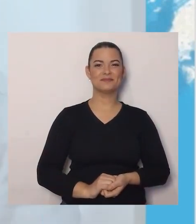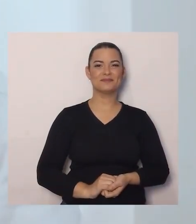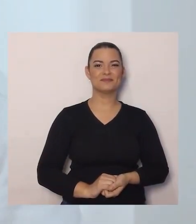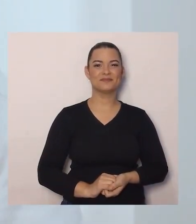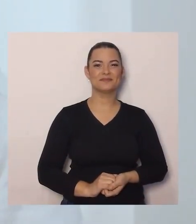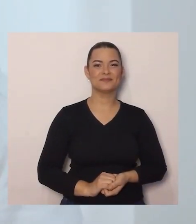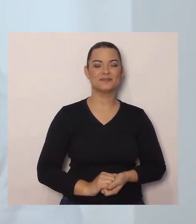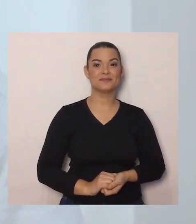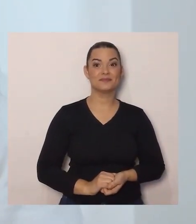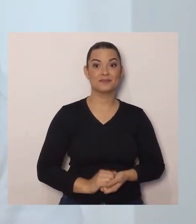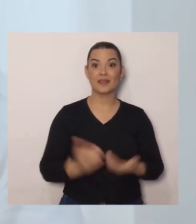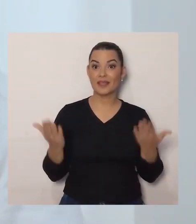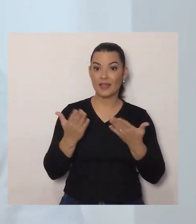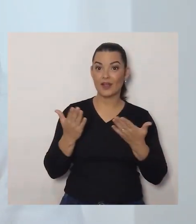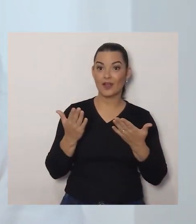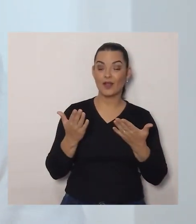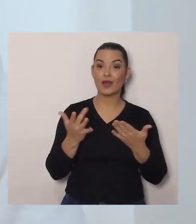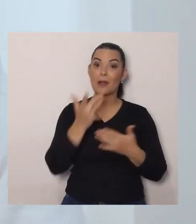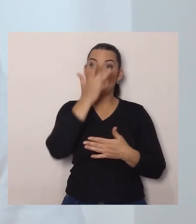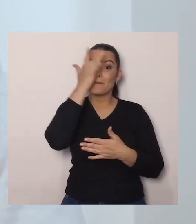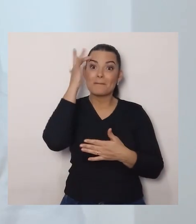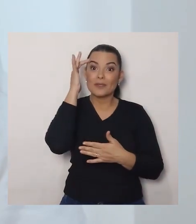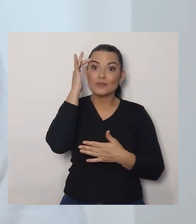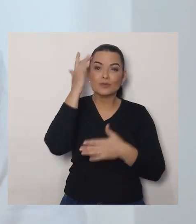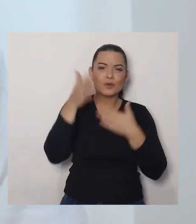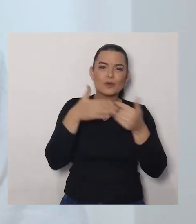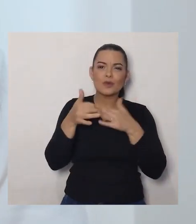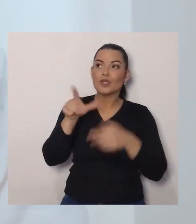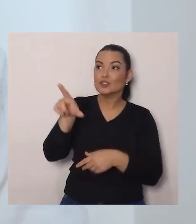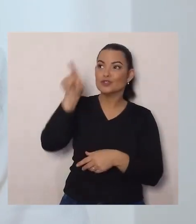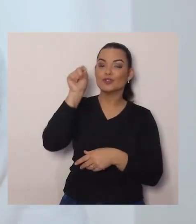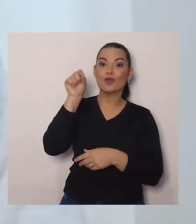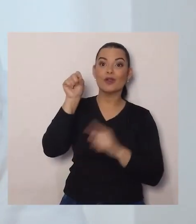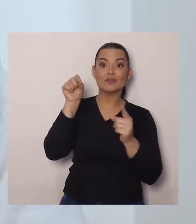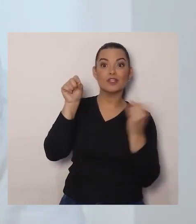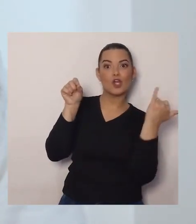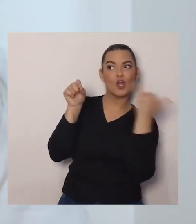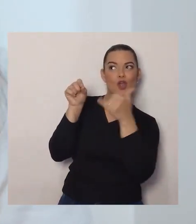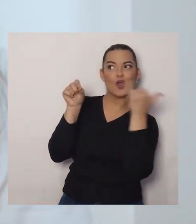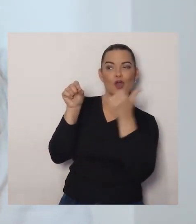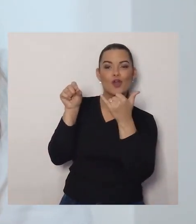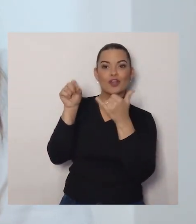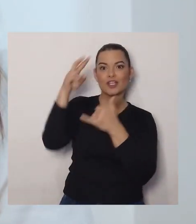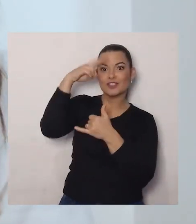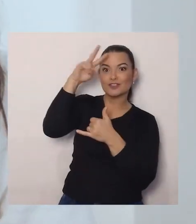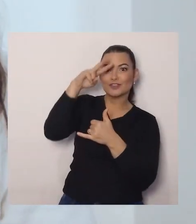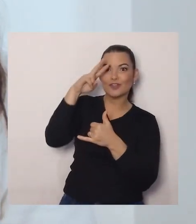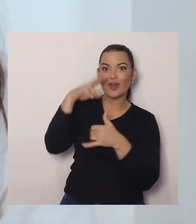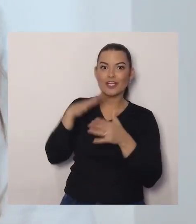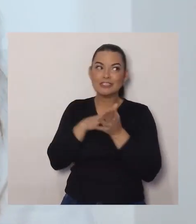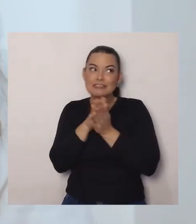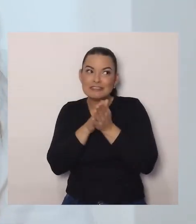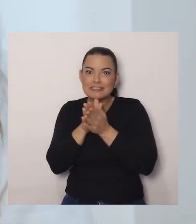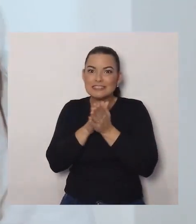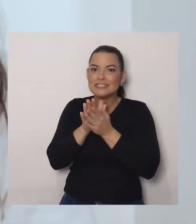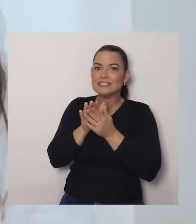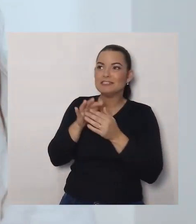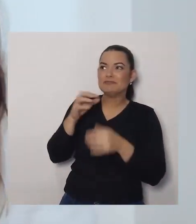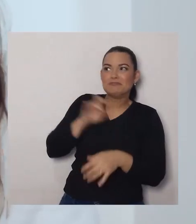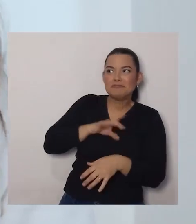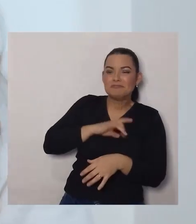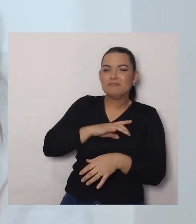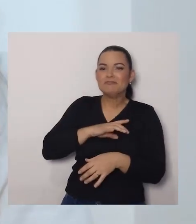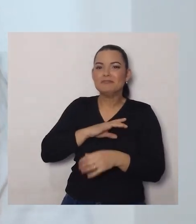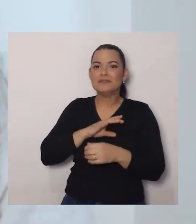Escolha alguém para você contar um caos hoje, Um caos de suspense, De mistério, E com um final